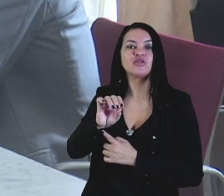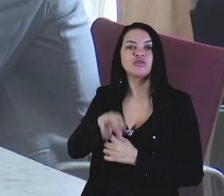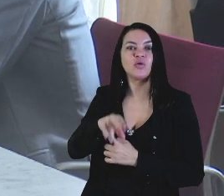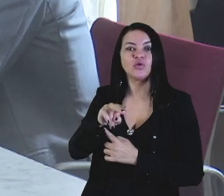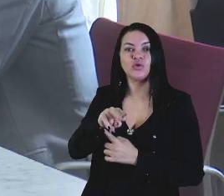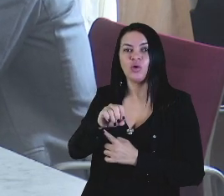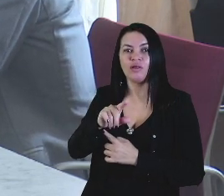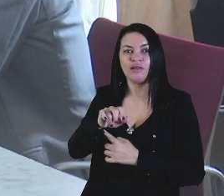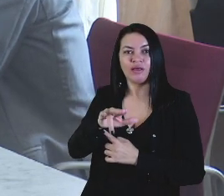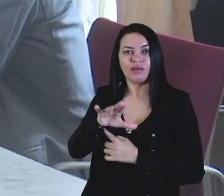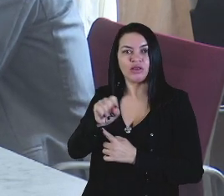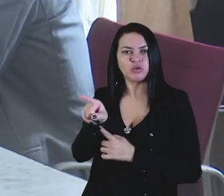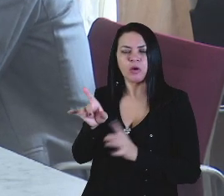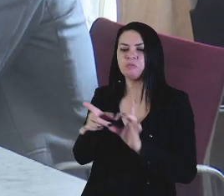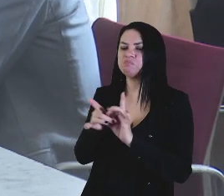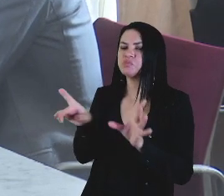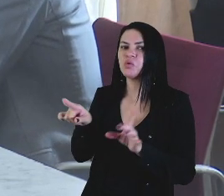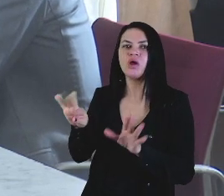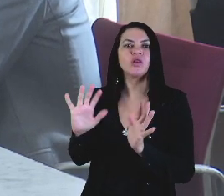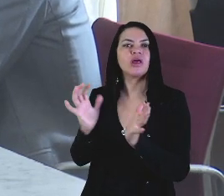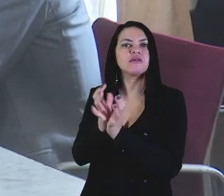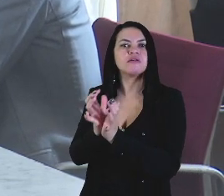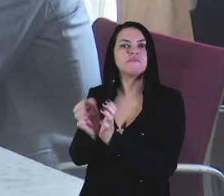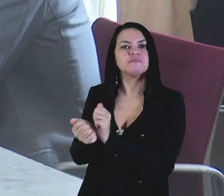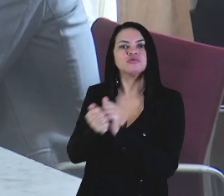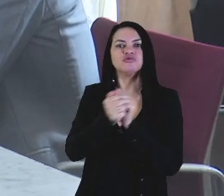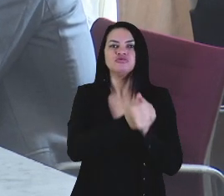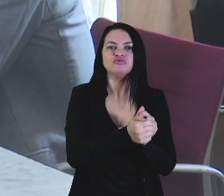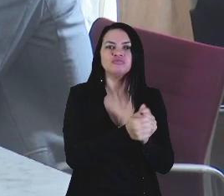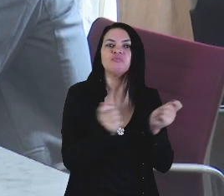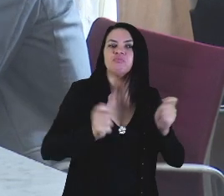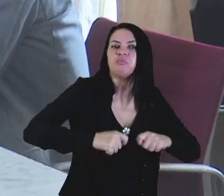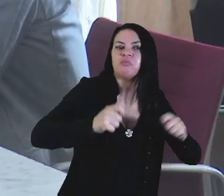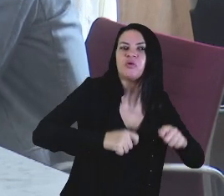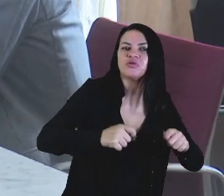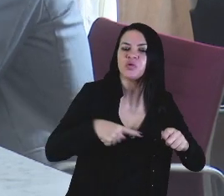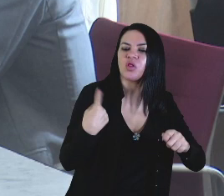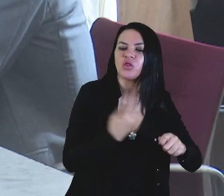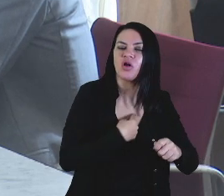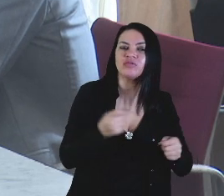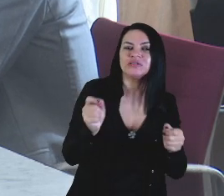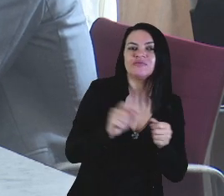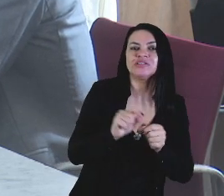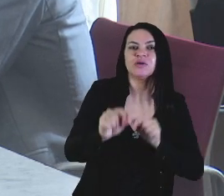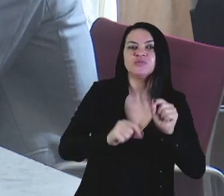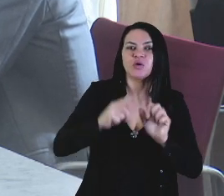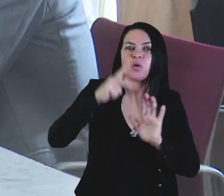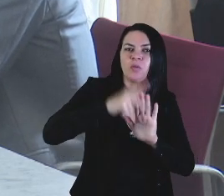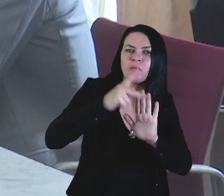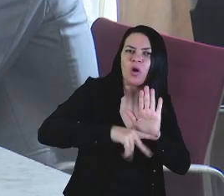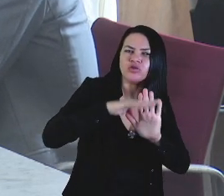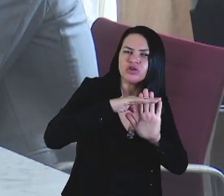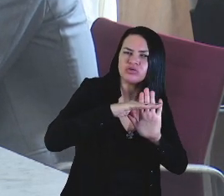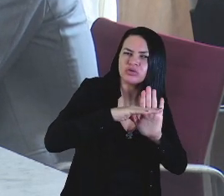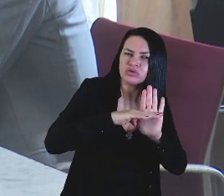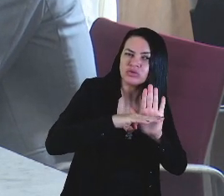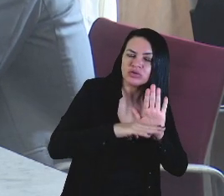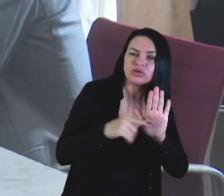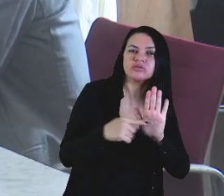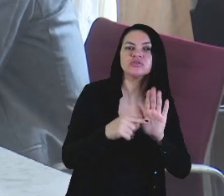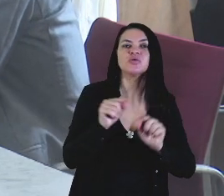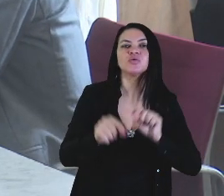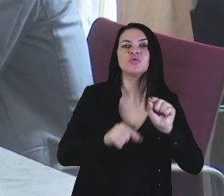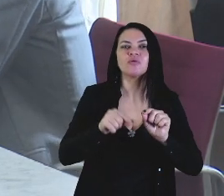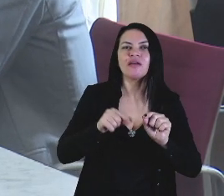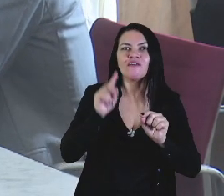que disponibilizou sua equipe para que pudéssemos realizar os projetos de